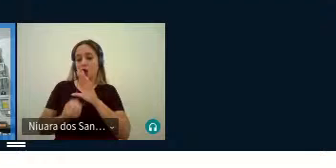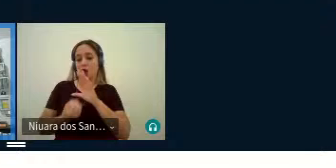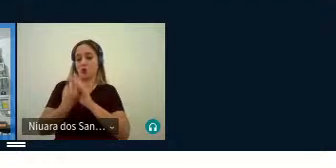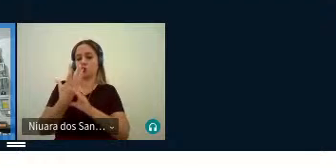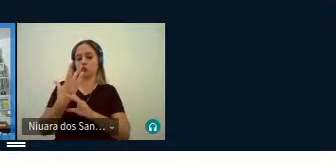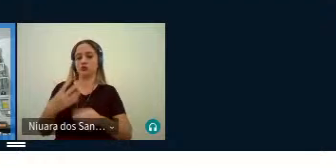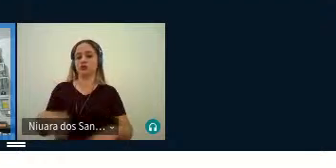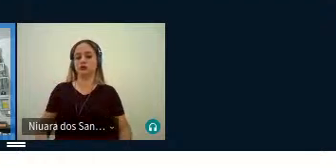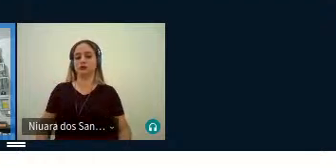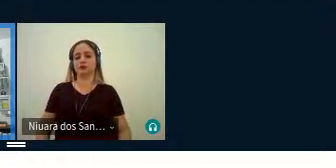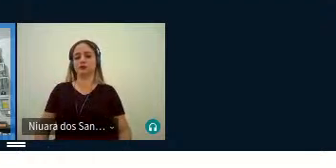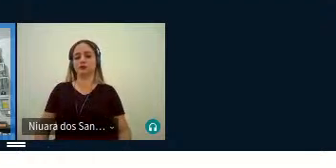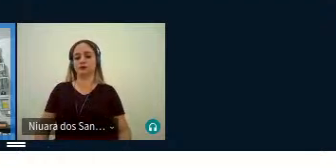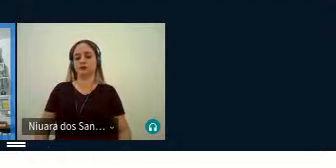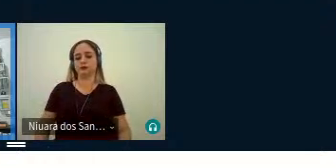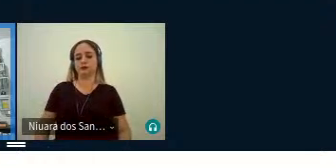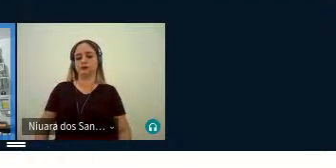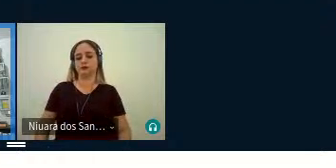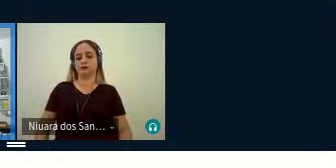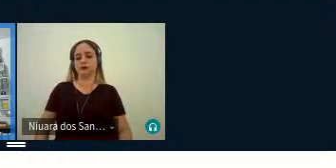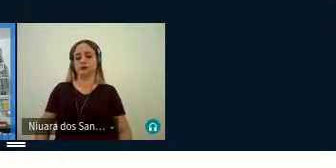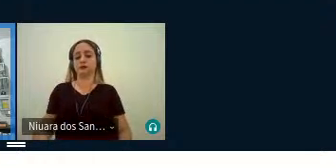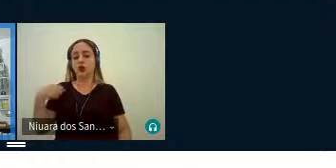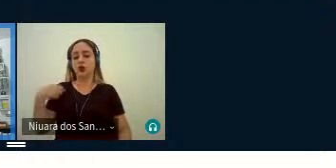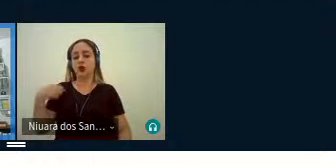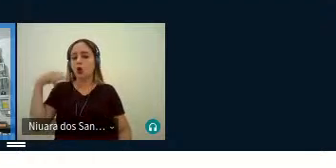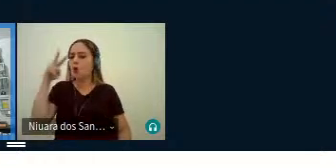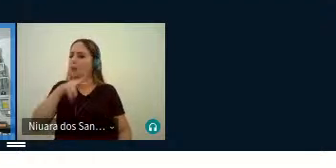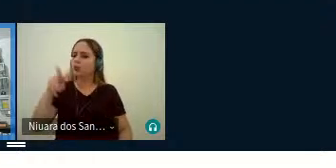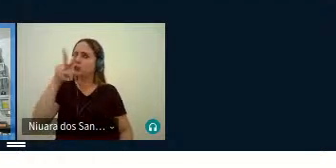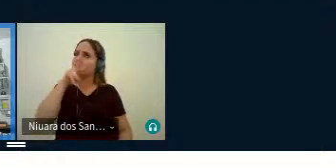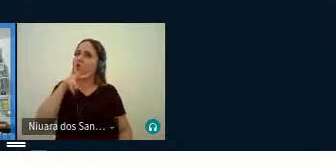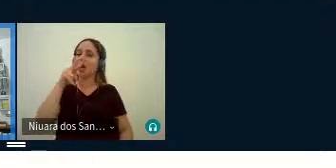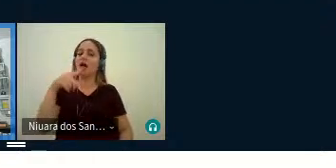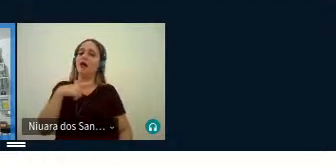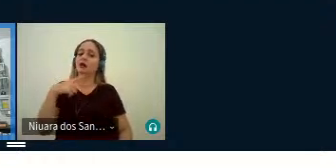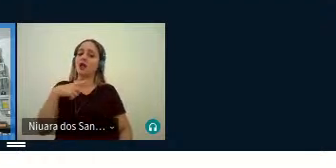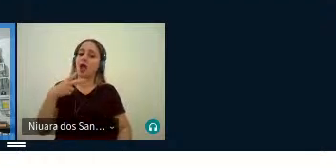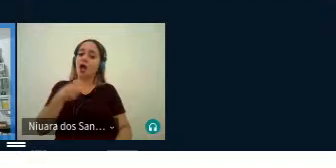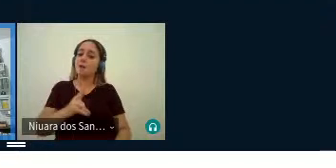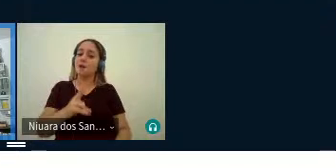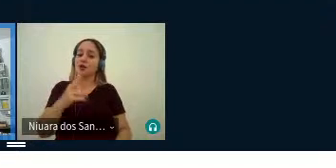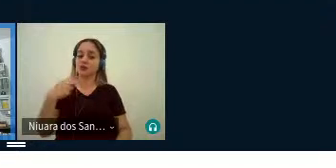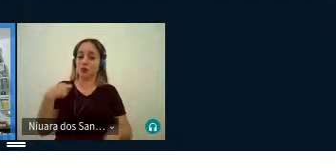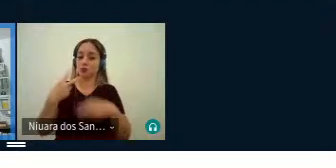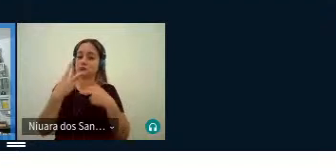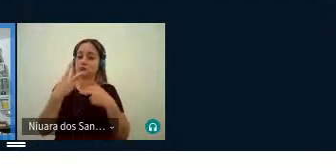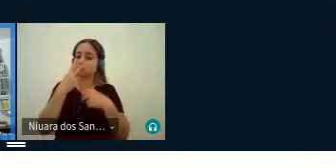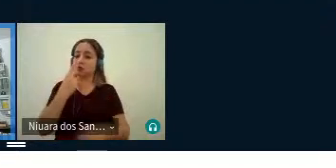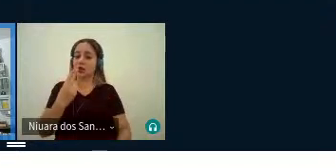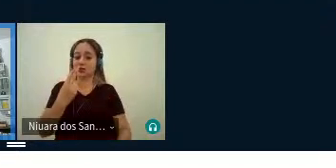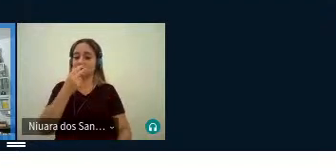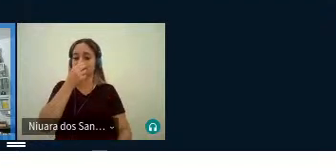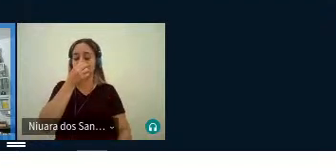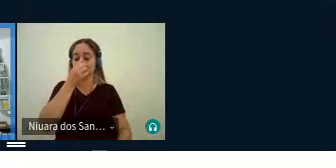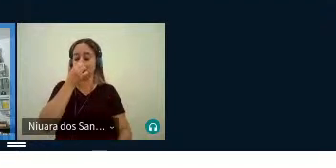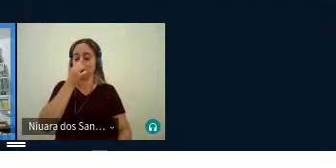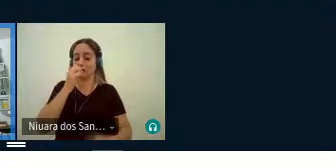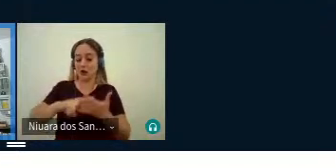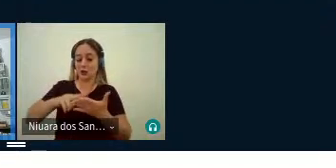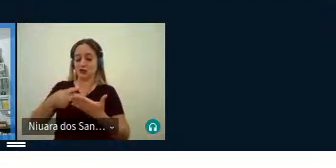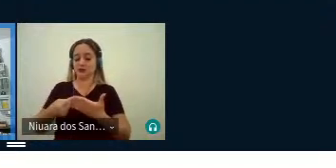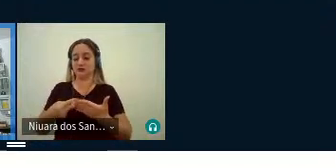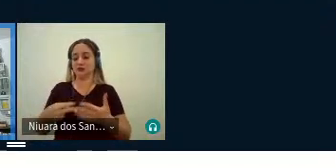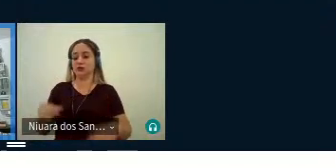de alguma forma, é você olhar aquilo e também ter a mesma, ter um algo semelhante, né, na tradução,